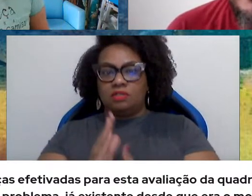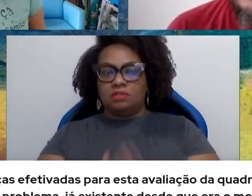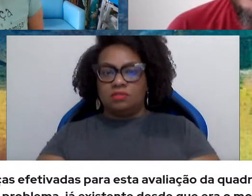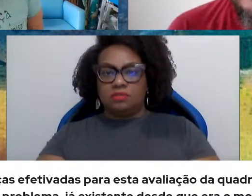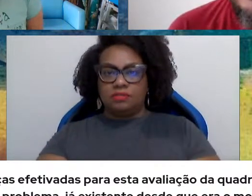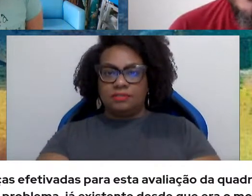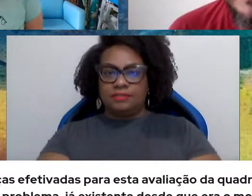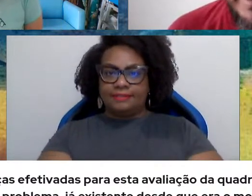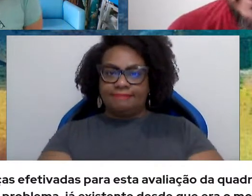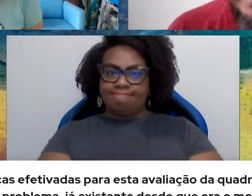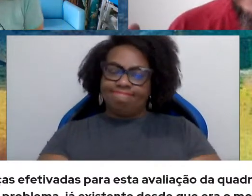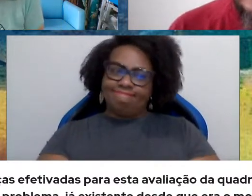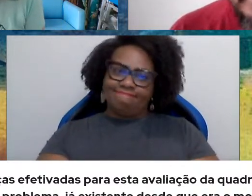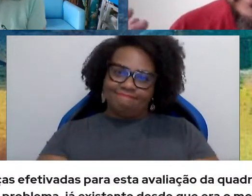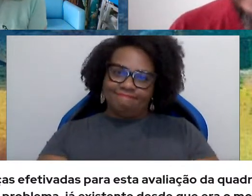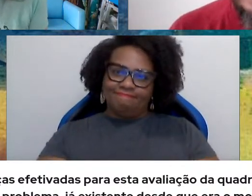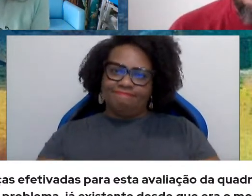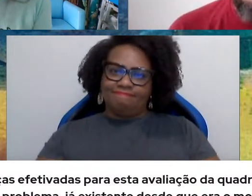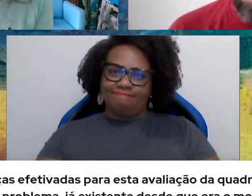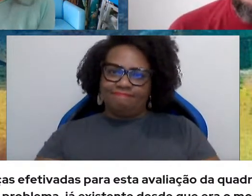enfim, uma certa